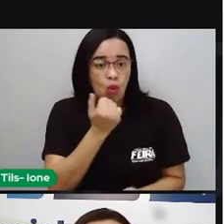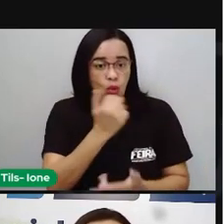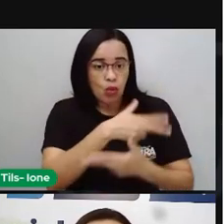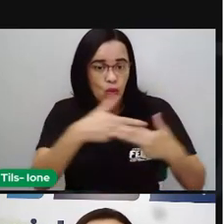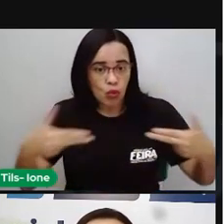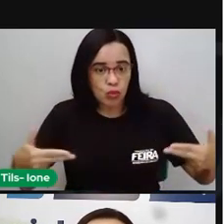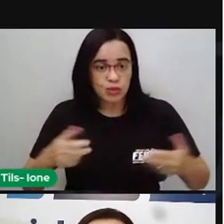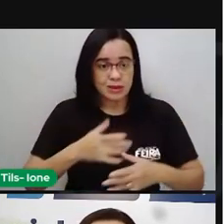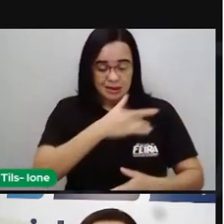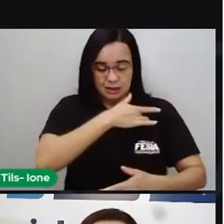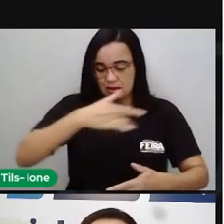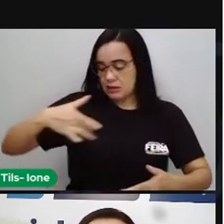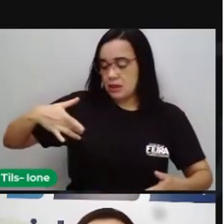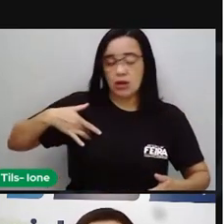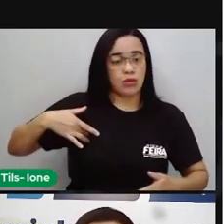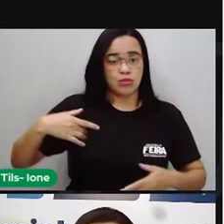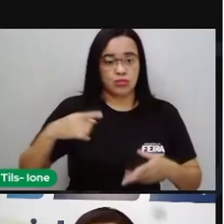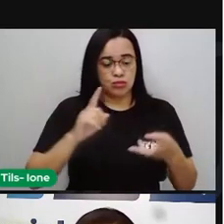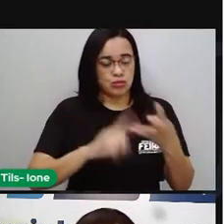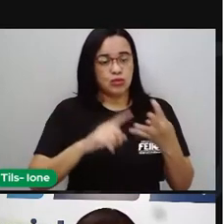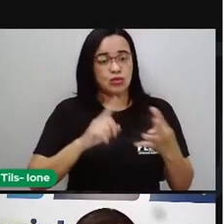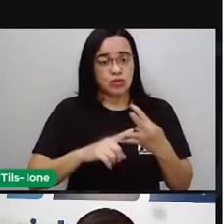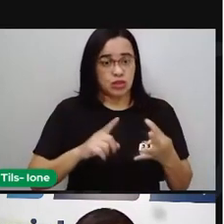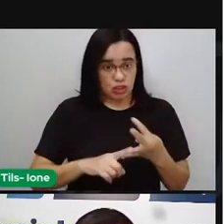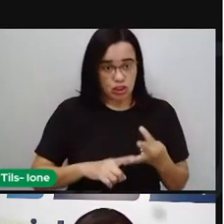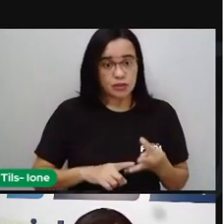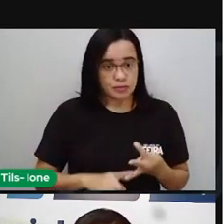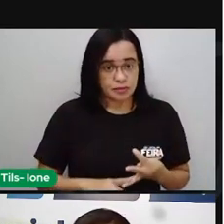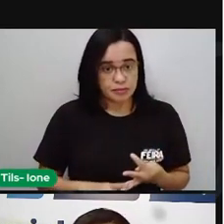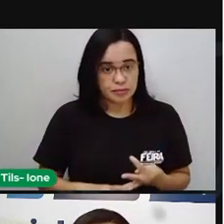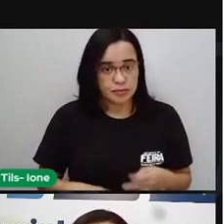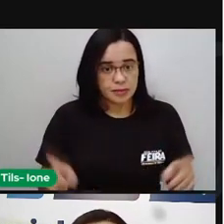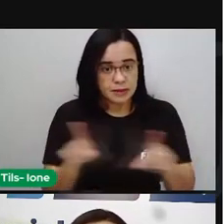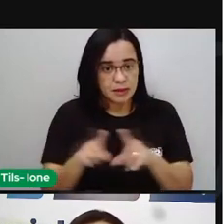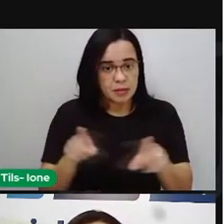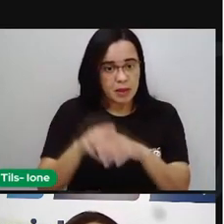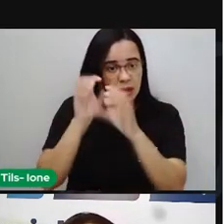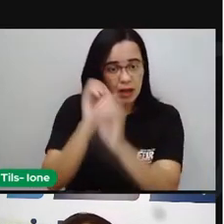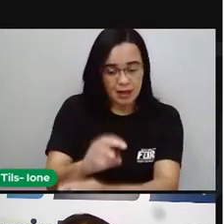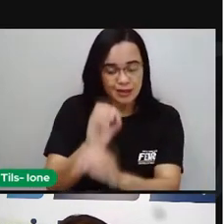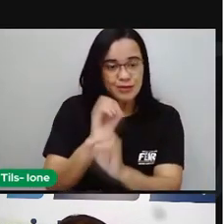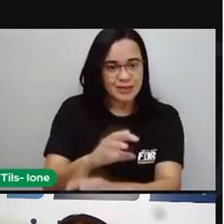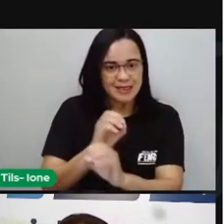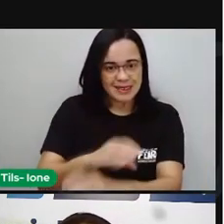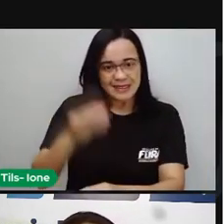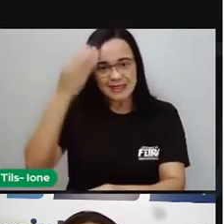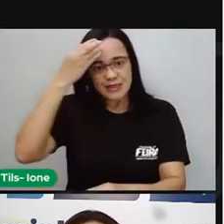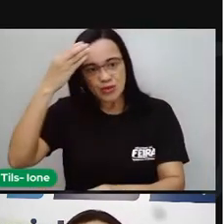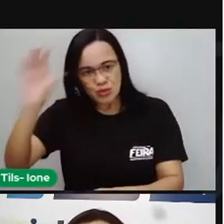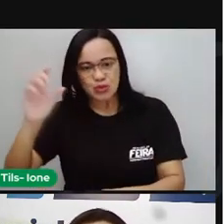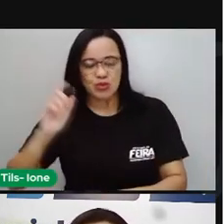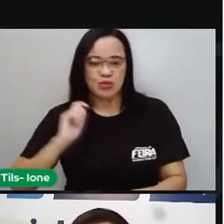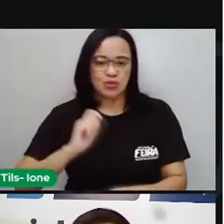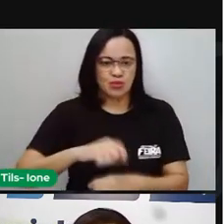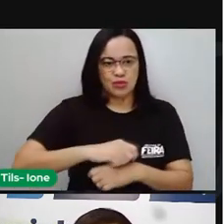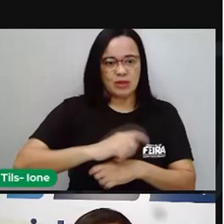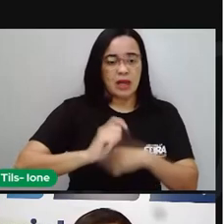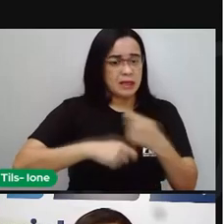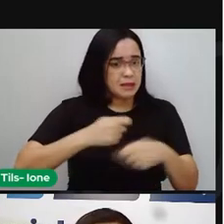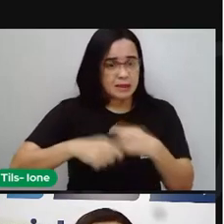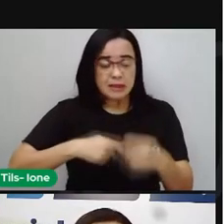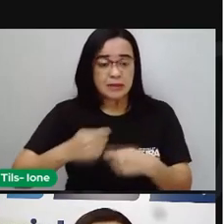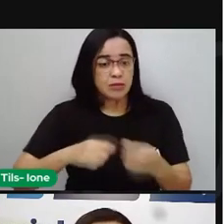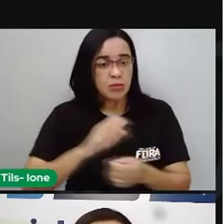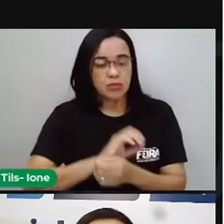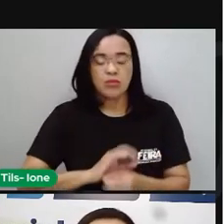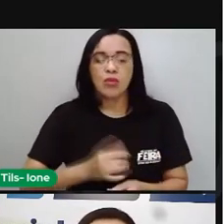direito à educação, cultura, esporte e lazer, direito à profissionalização também, trabalho,